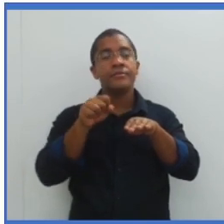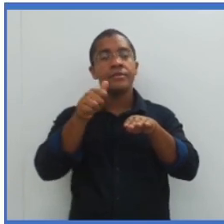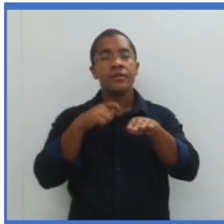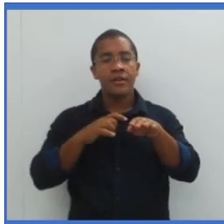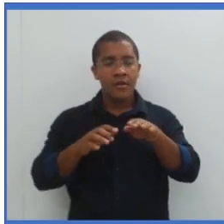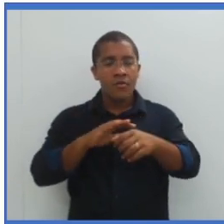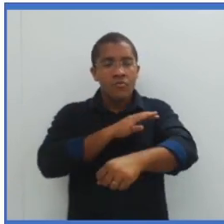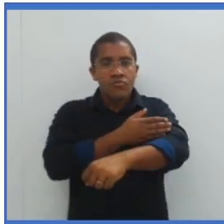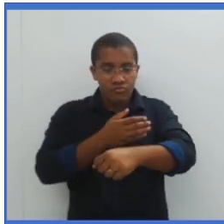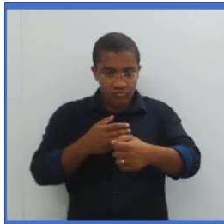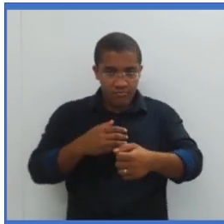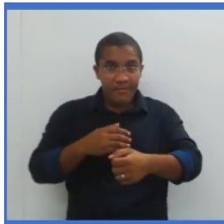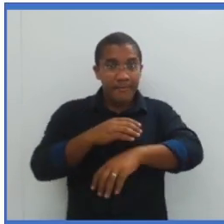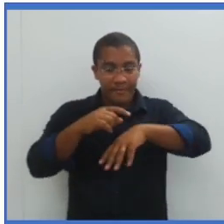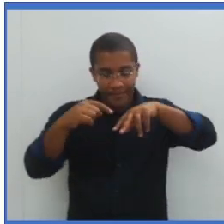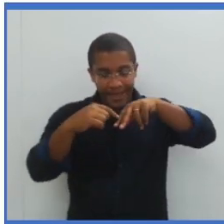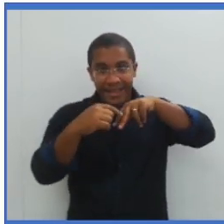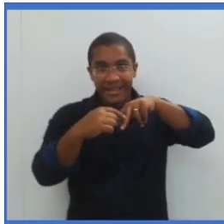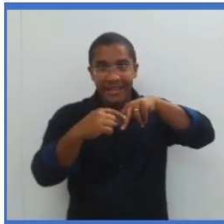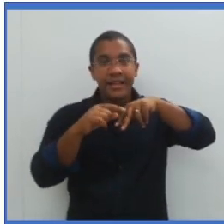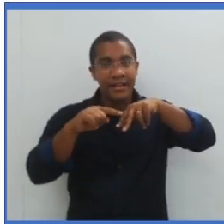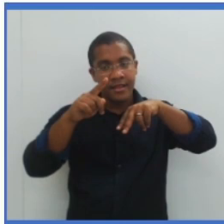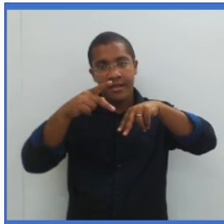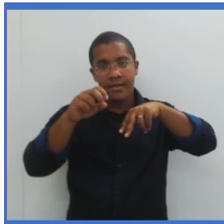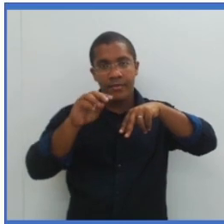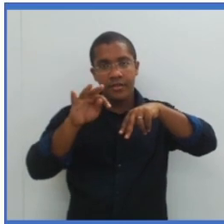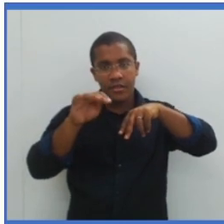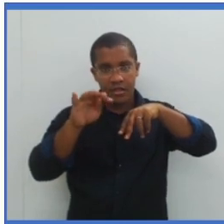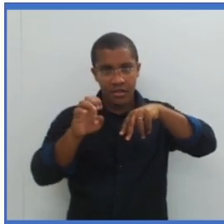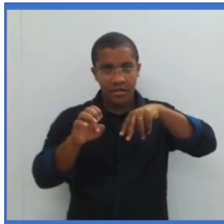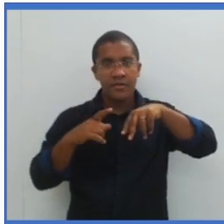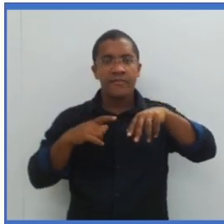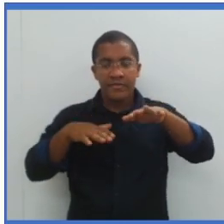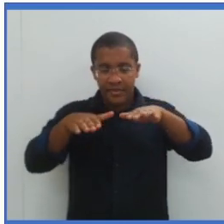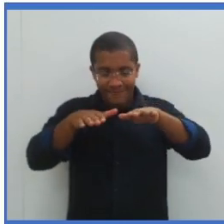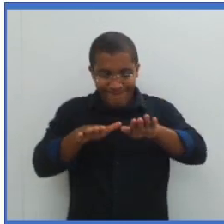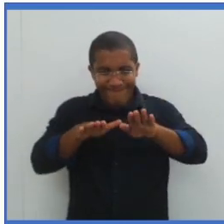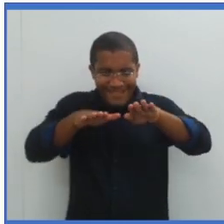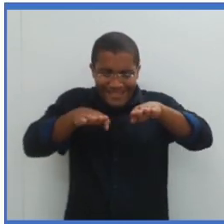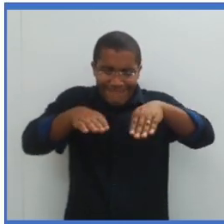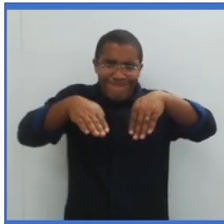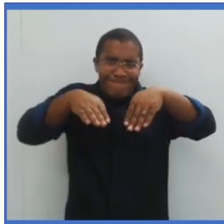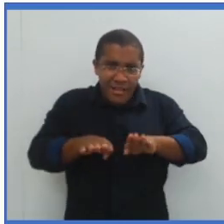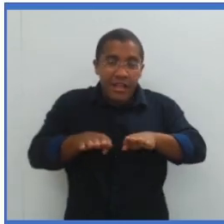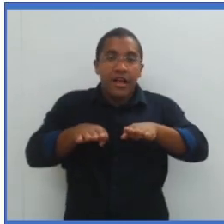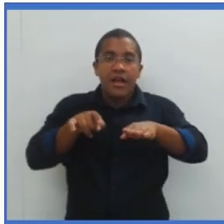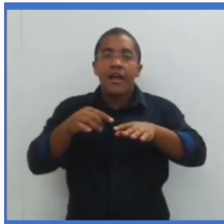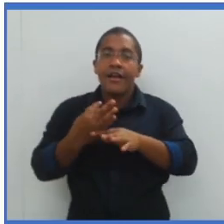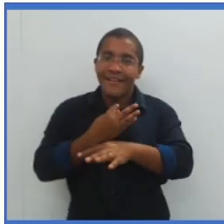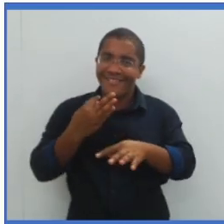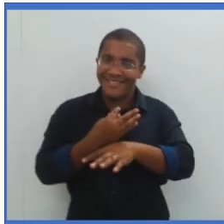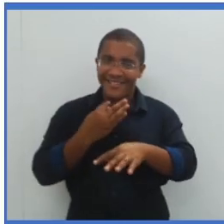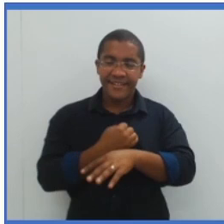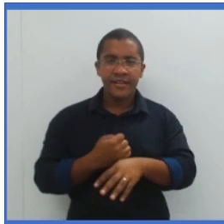perna, força potente. E o calcanhar colocando a gente para baixo, força resistente.